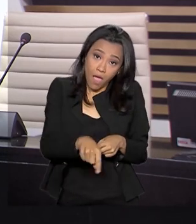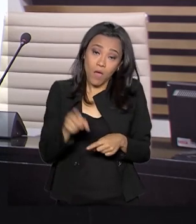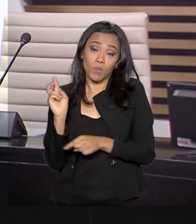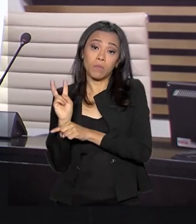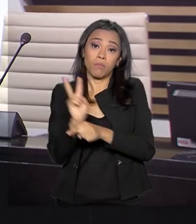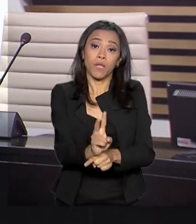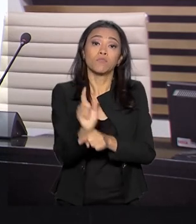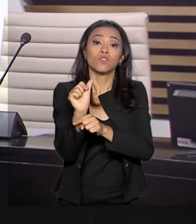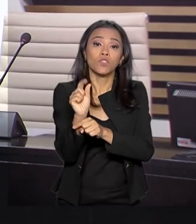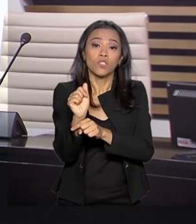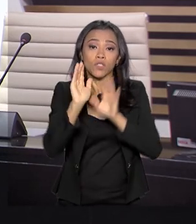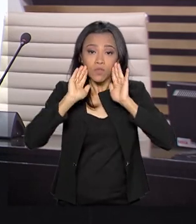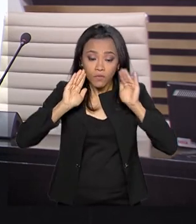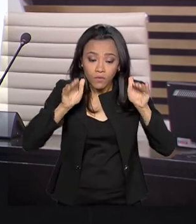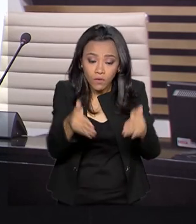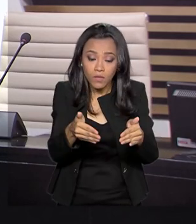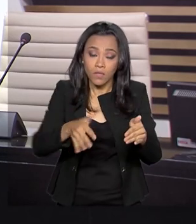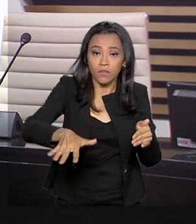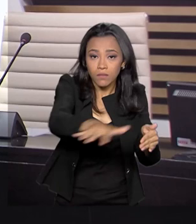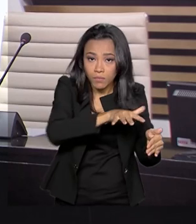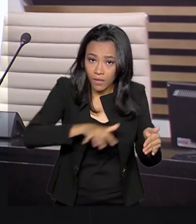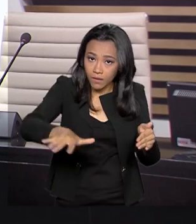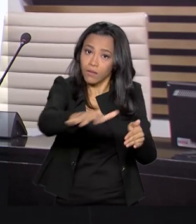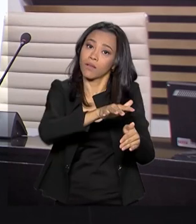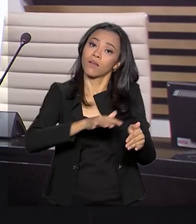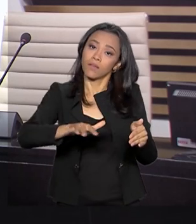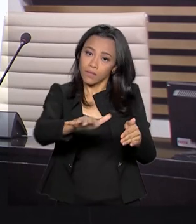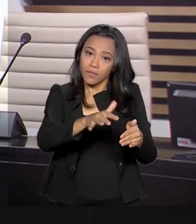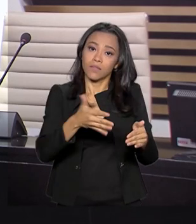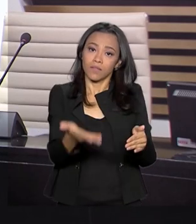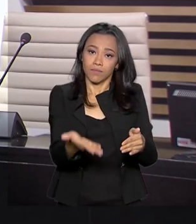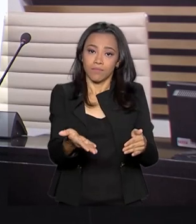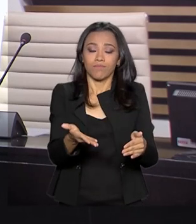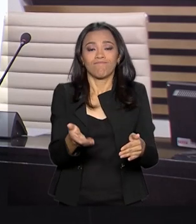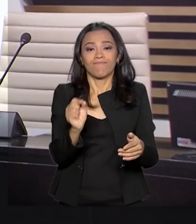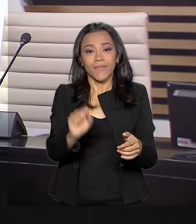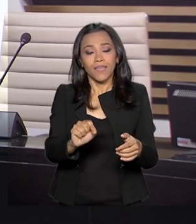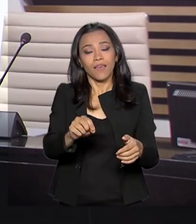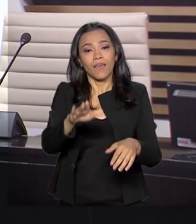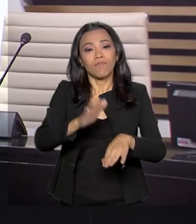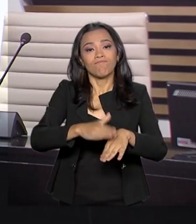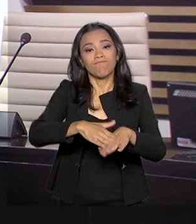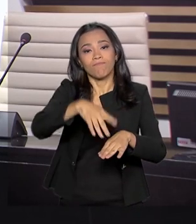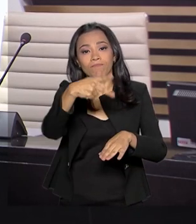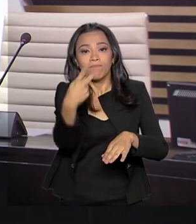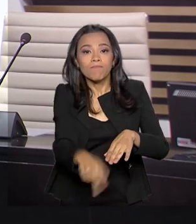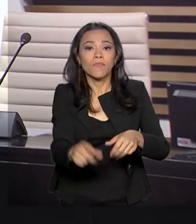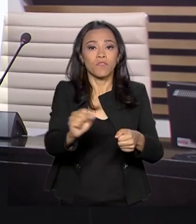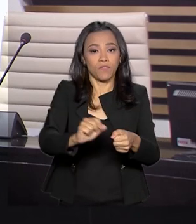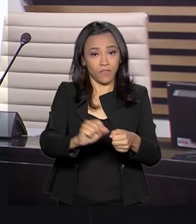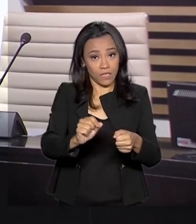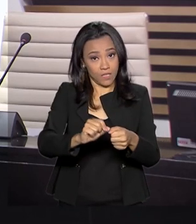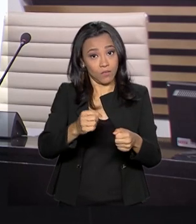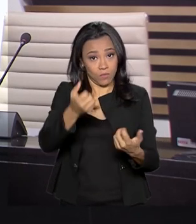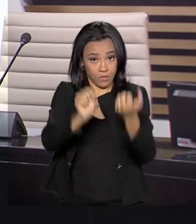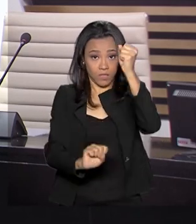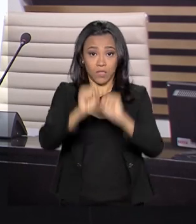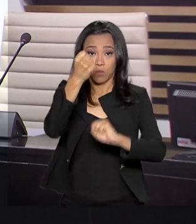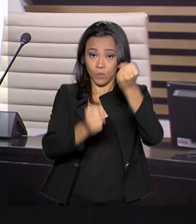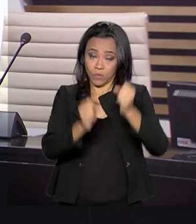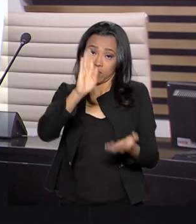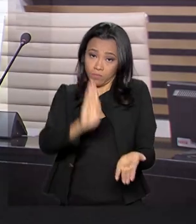crédito dedicada exclusivamente aos produtos desenvolvidos e fabricados pela indústria brasileira.